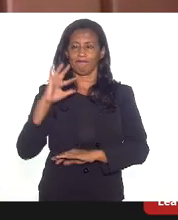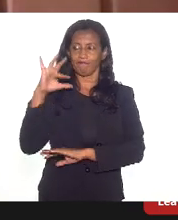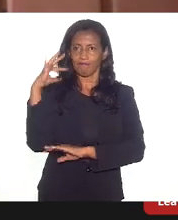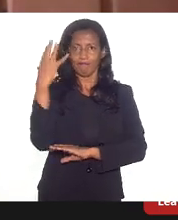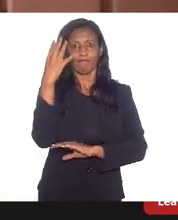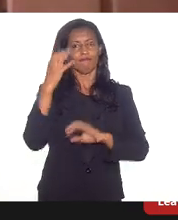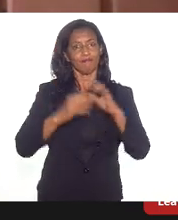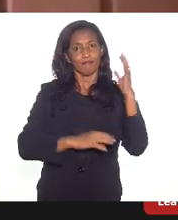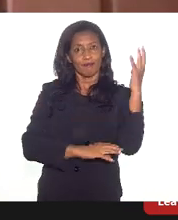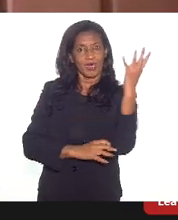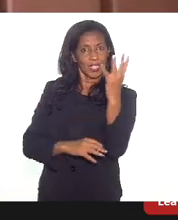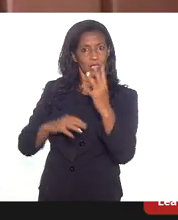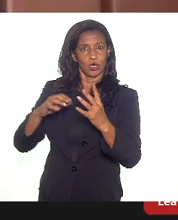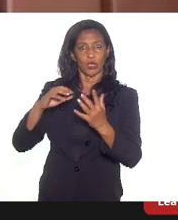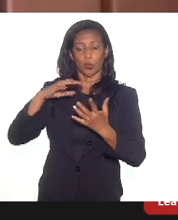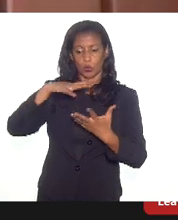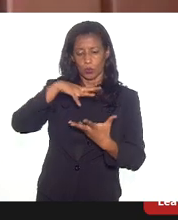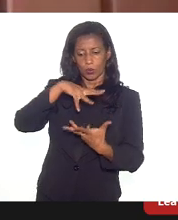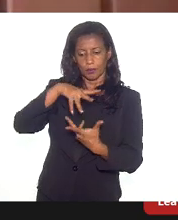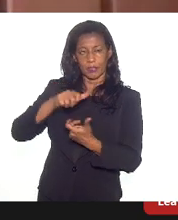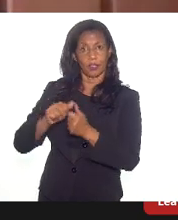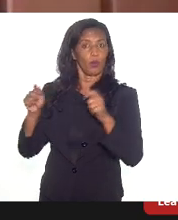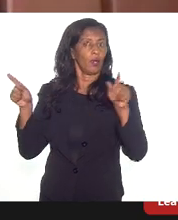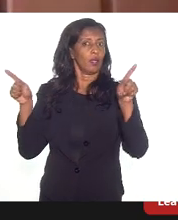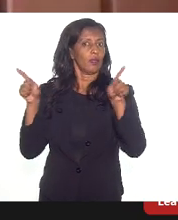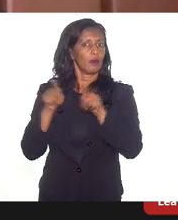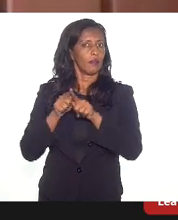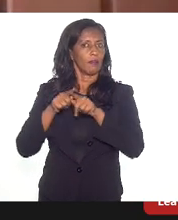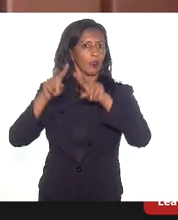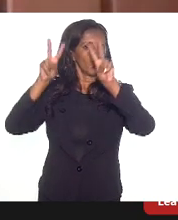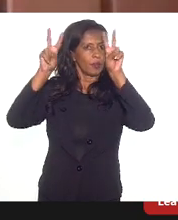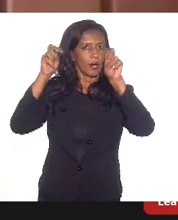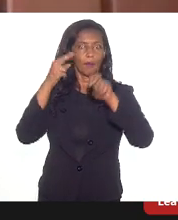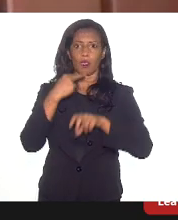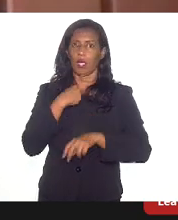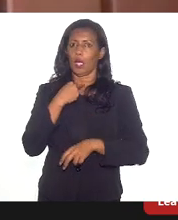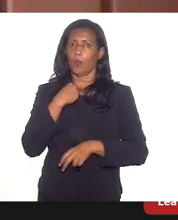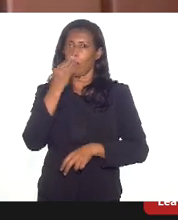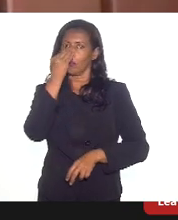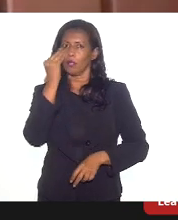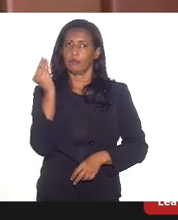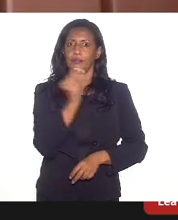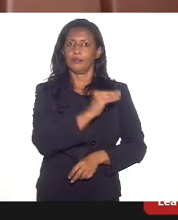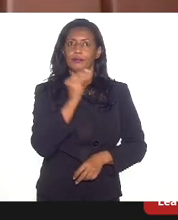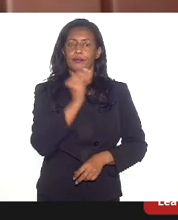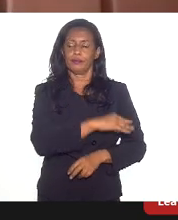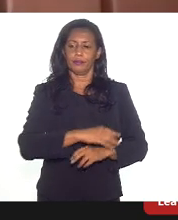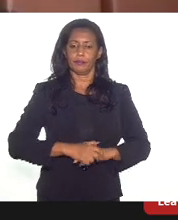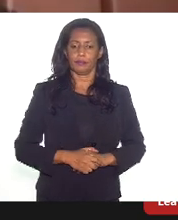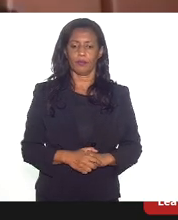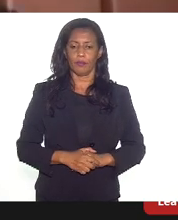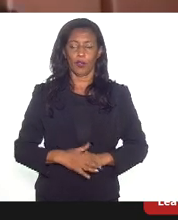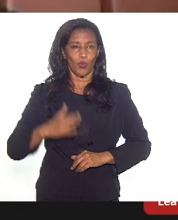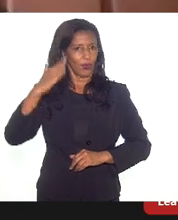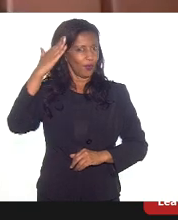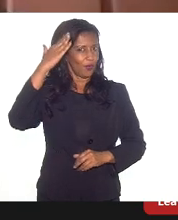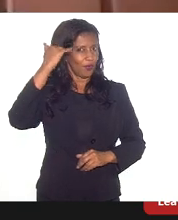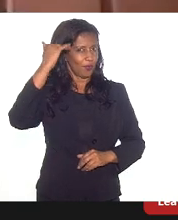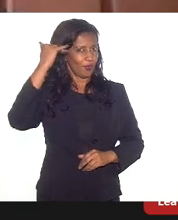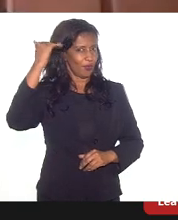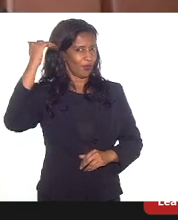Brasil, e esse também é um tema que não pode ficar de fora dessa questão. Ou seja, o famoso